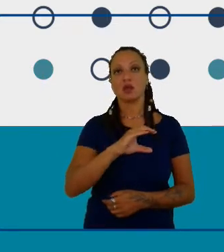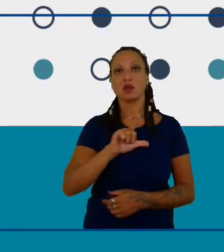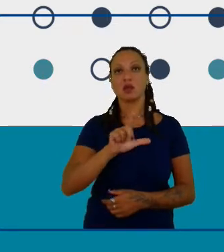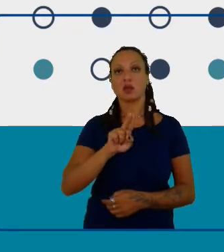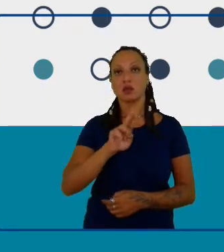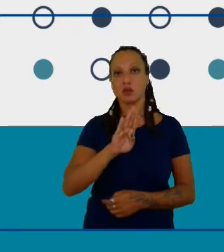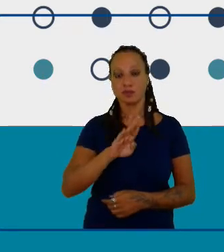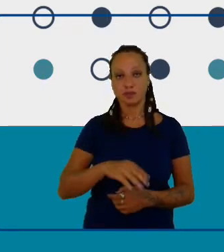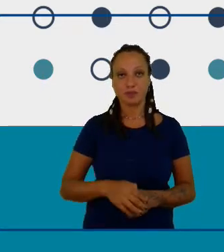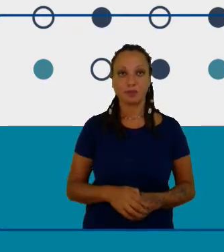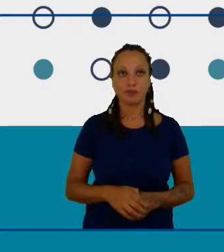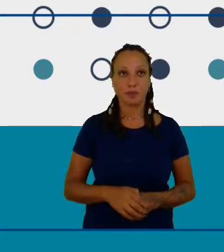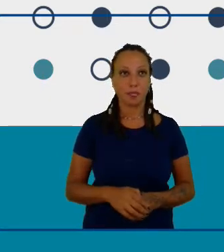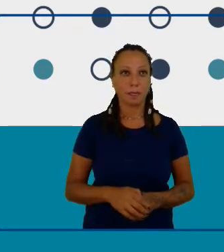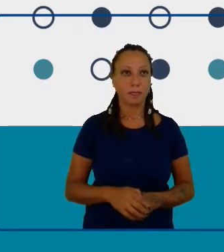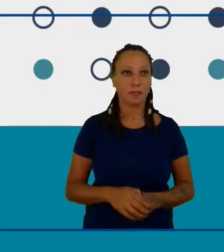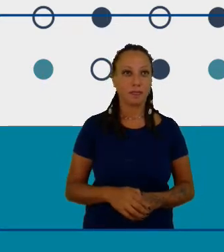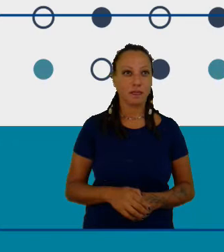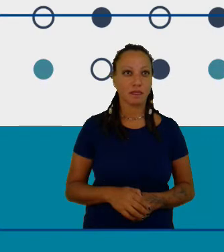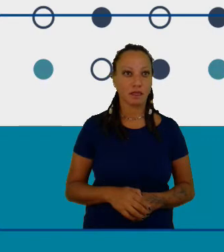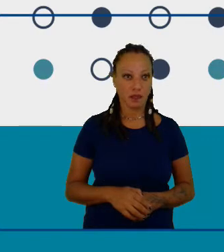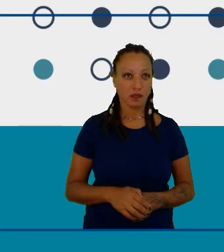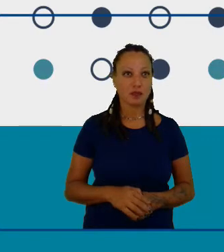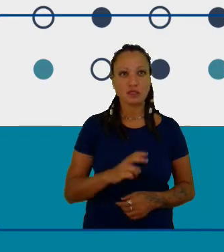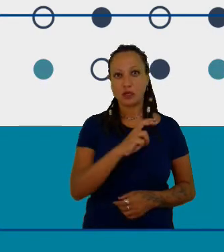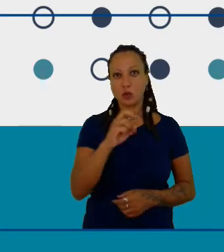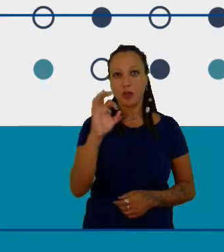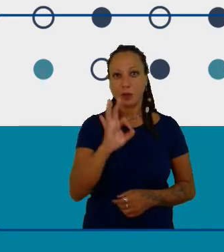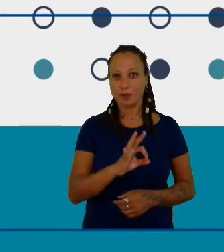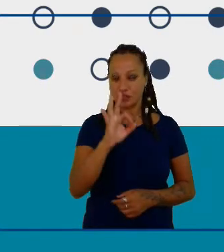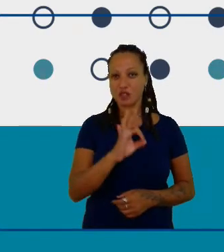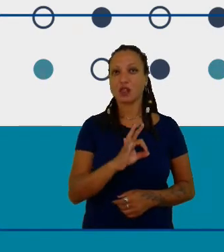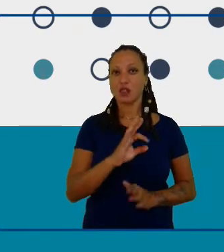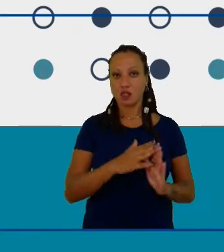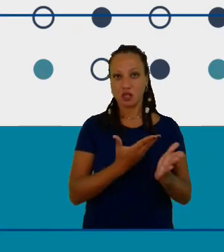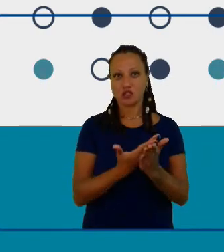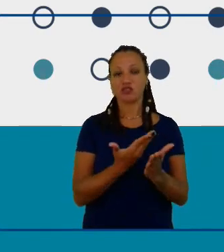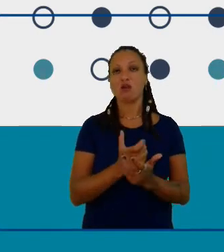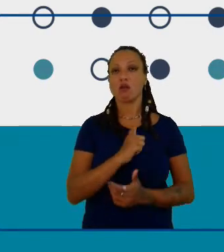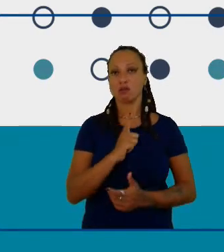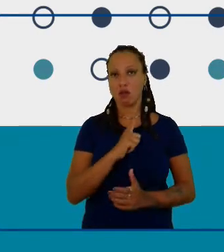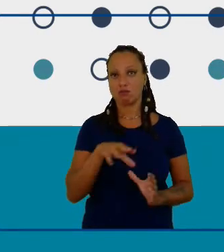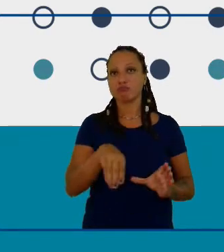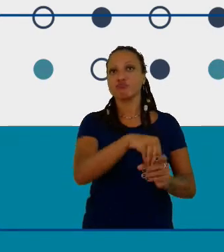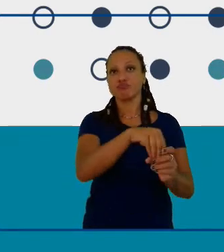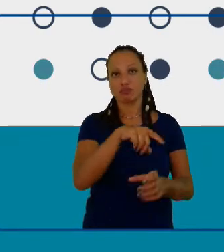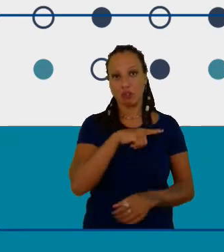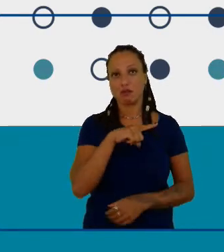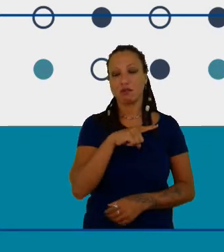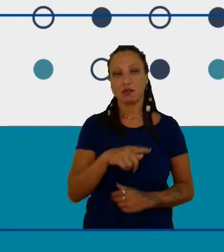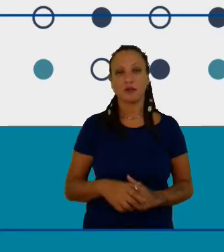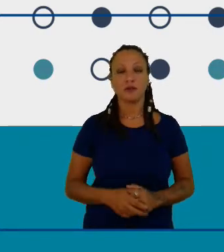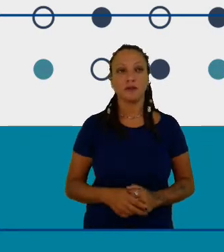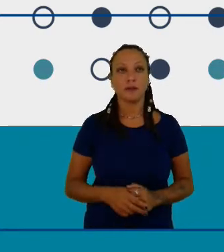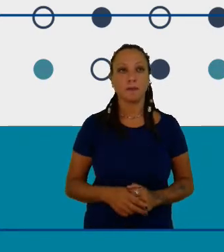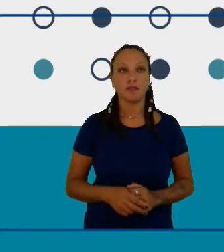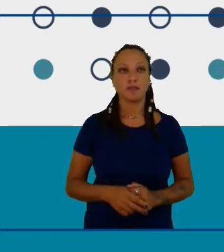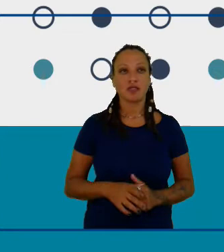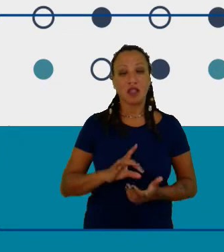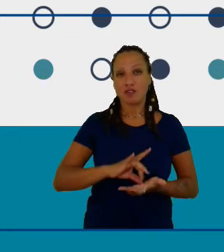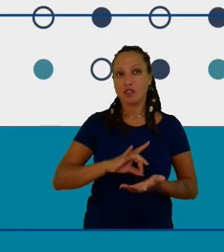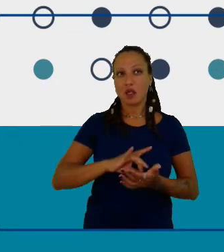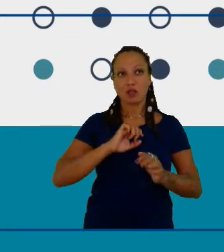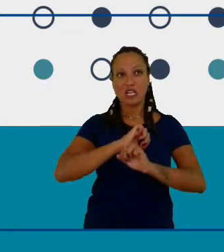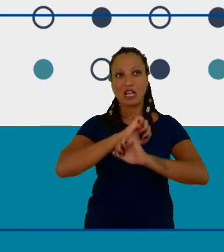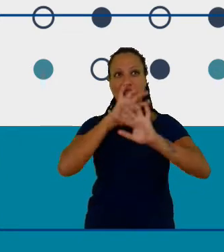Então, mais de 50% tem esse tipo de clube e não está muito claro como é que isso